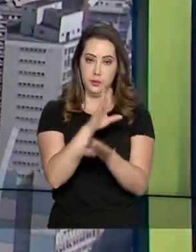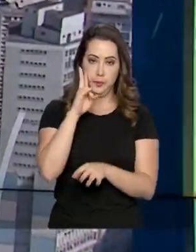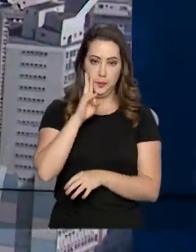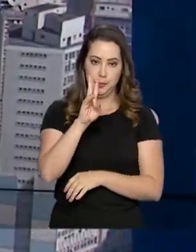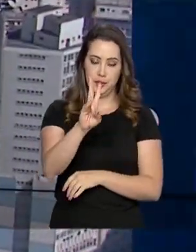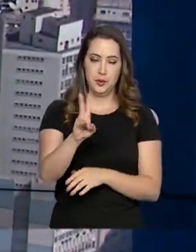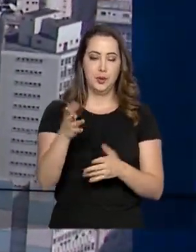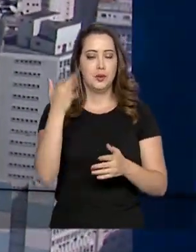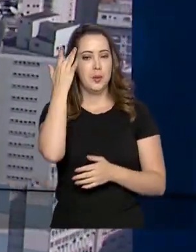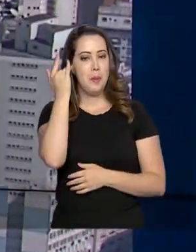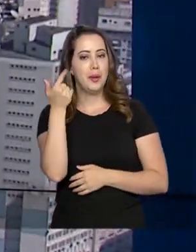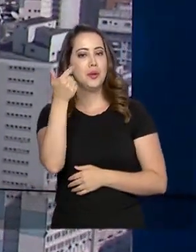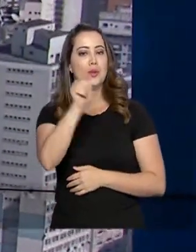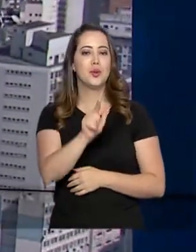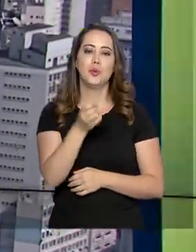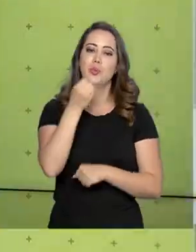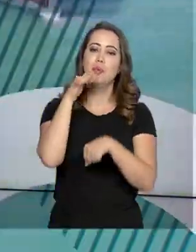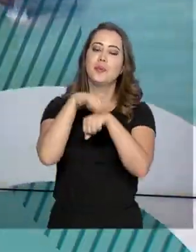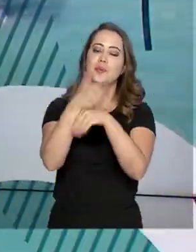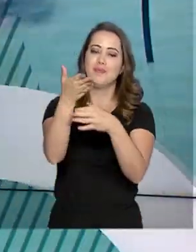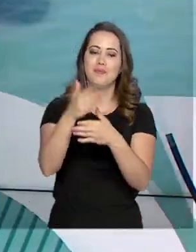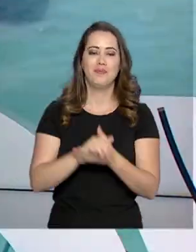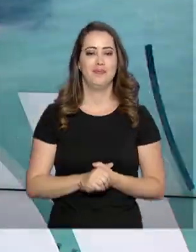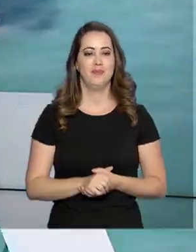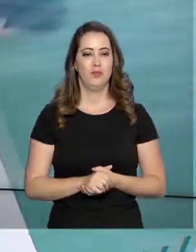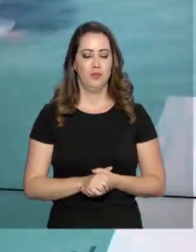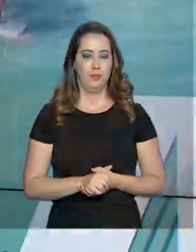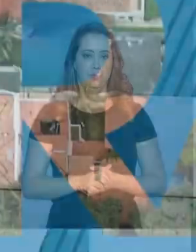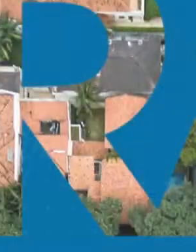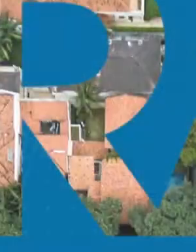por aqui. O governo agora volta amanhã. Uma boa noite para você.